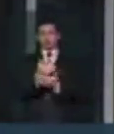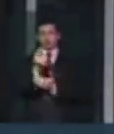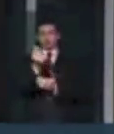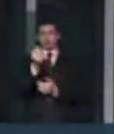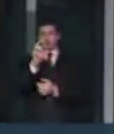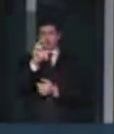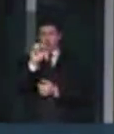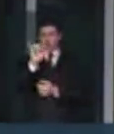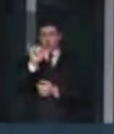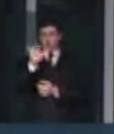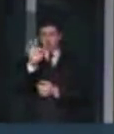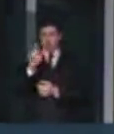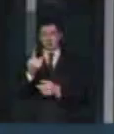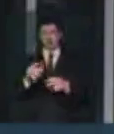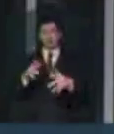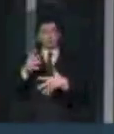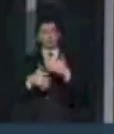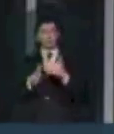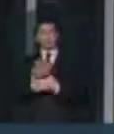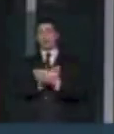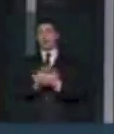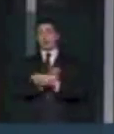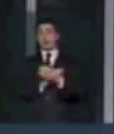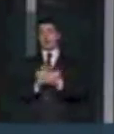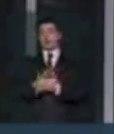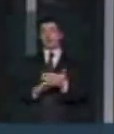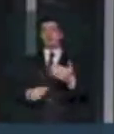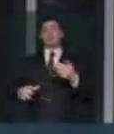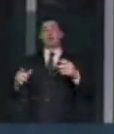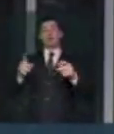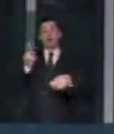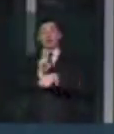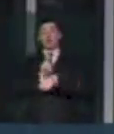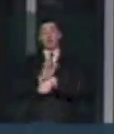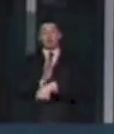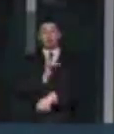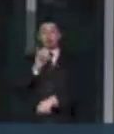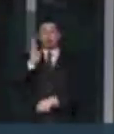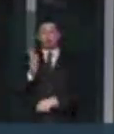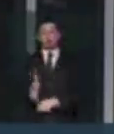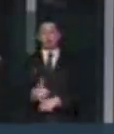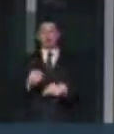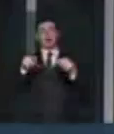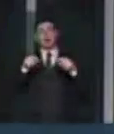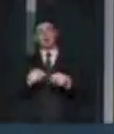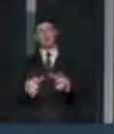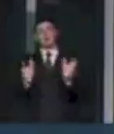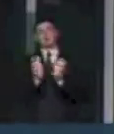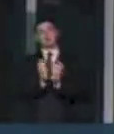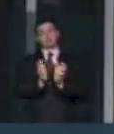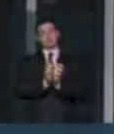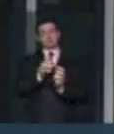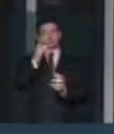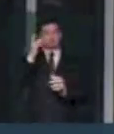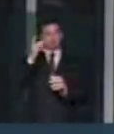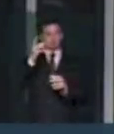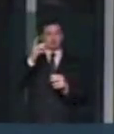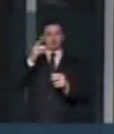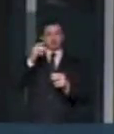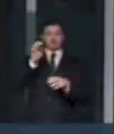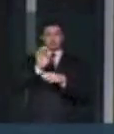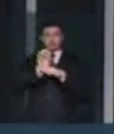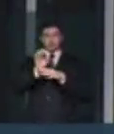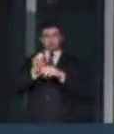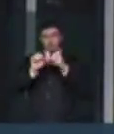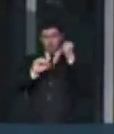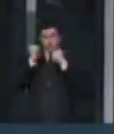violente o direito adquirido constitucionalmente protegido. E é isso que bancadas de estados produtores vêm aqui defender,